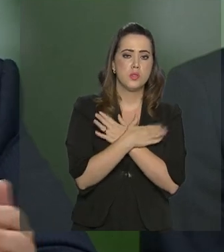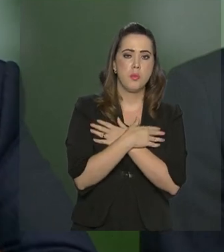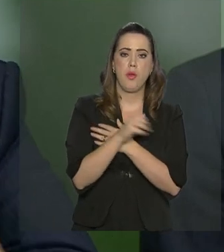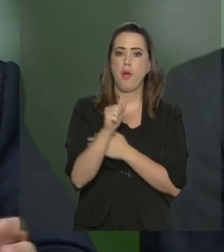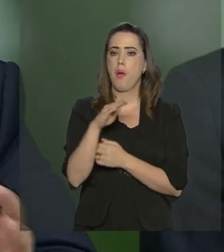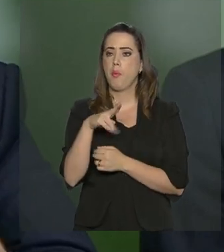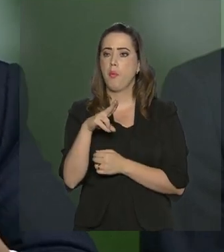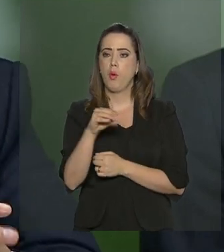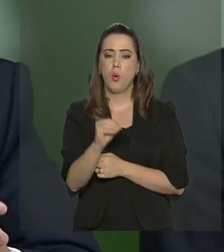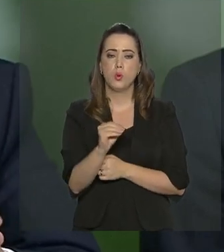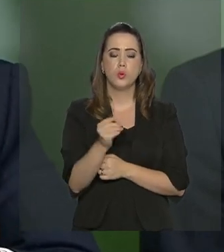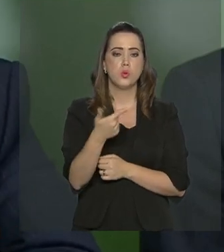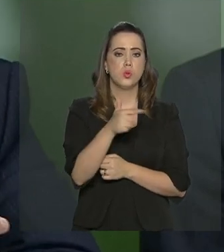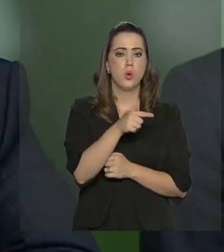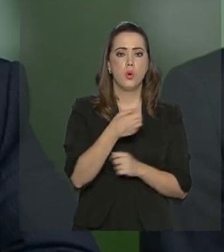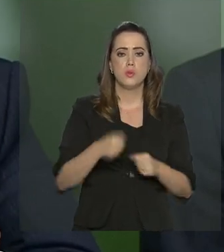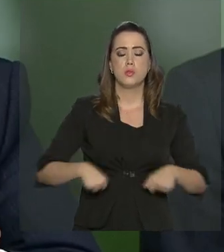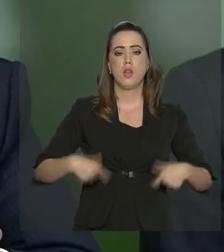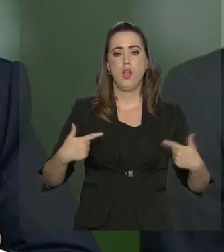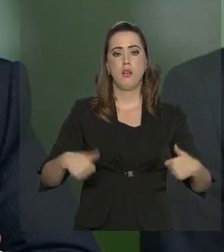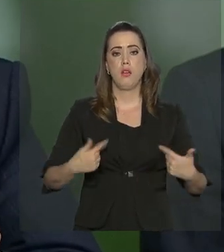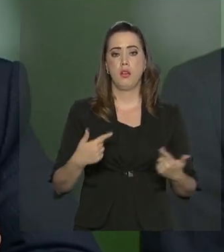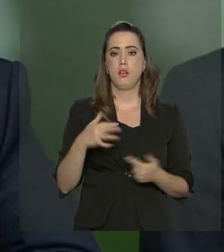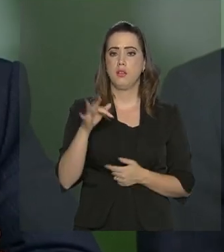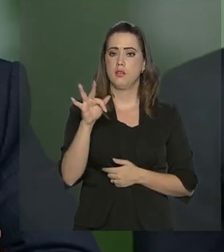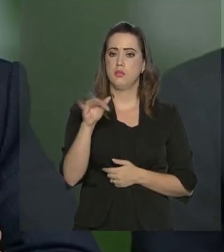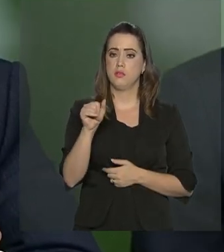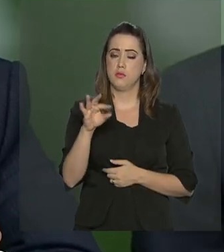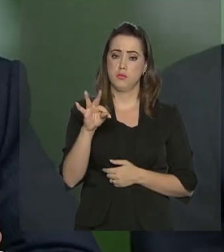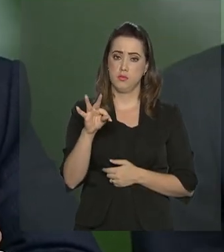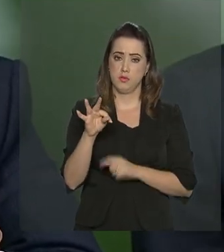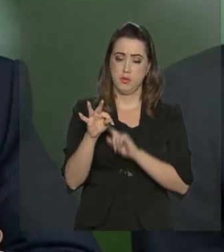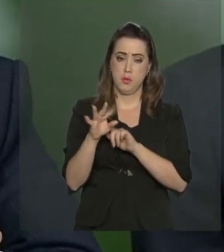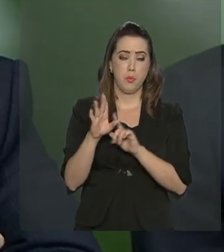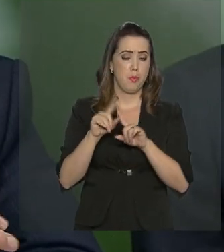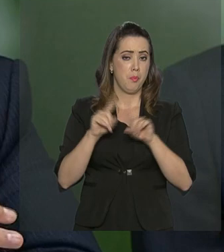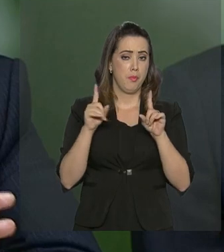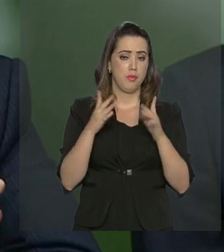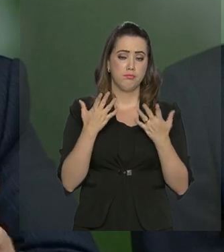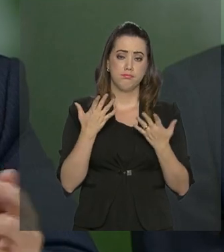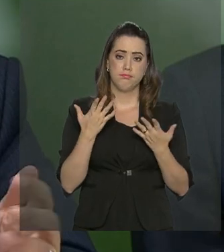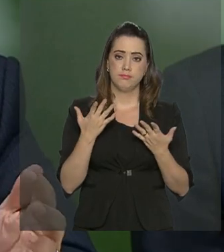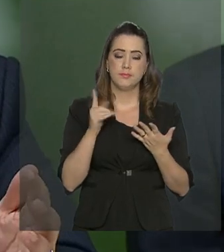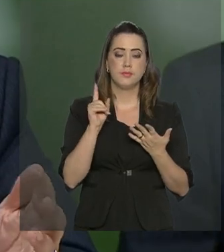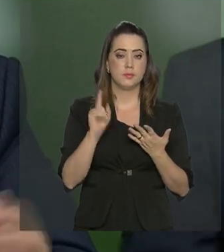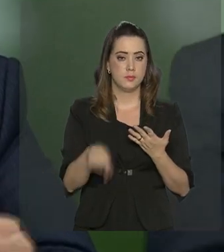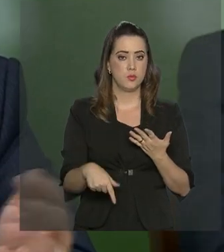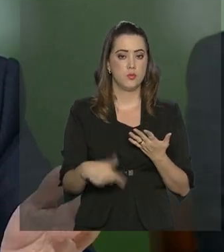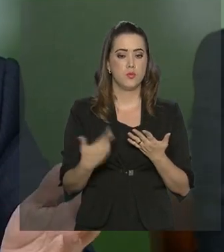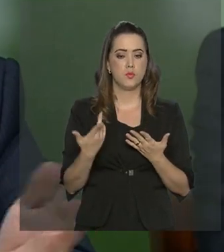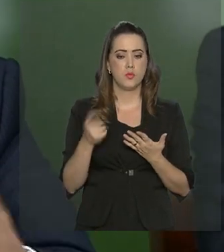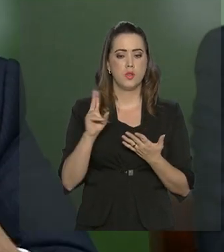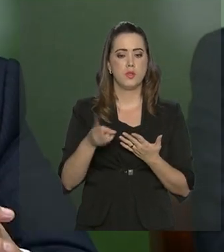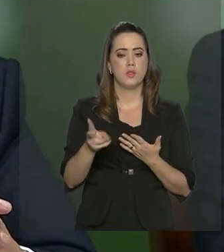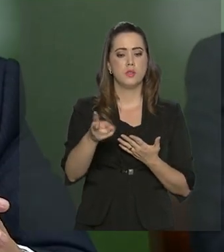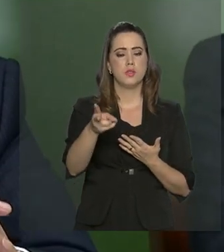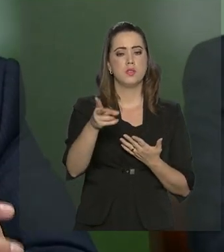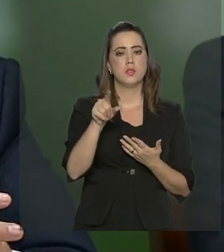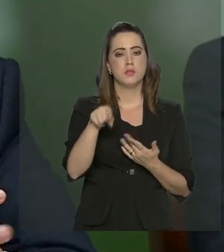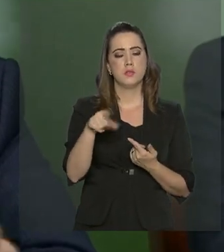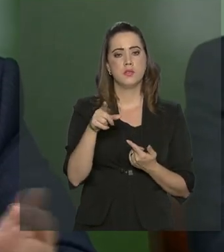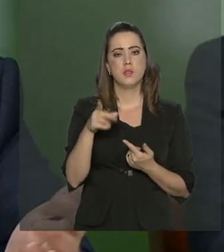abono e demais despesas do Fundo de Amparo ao Trabalhador. Então, isso sempre foi